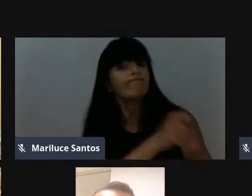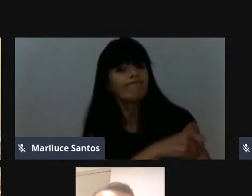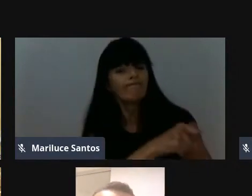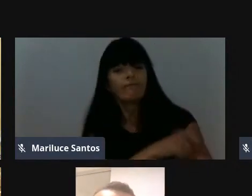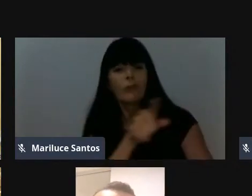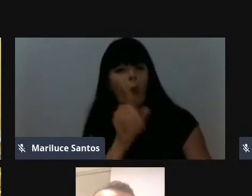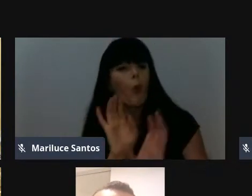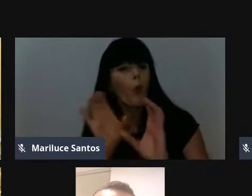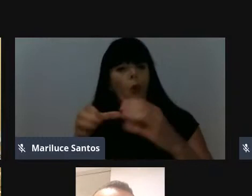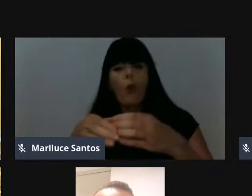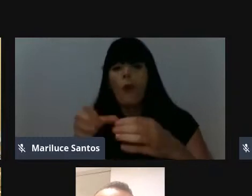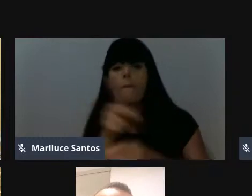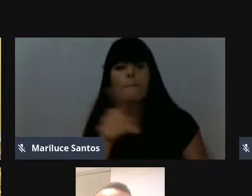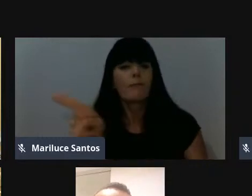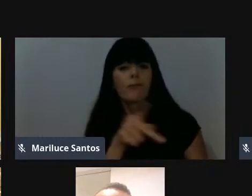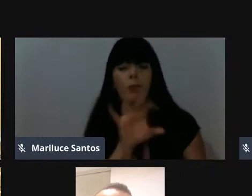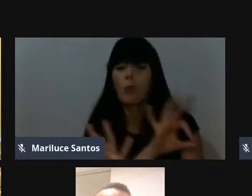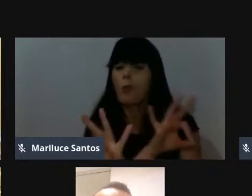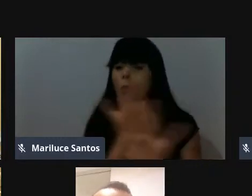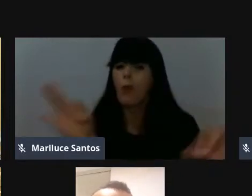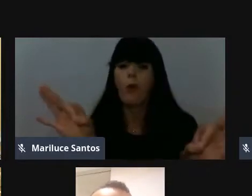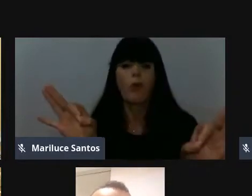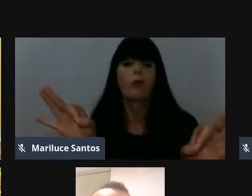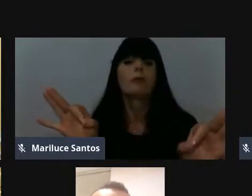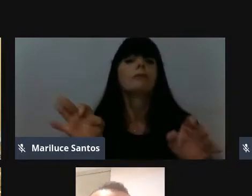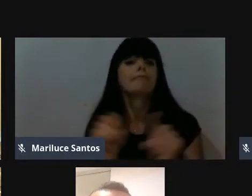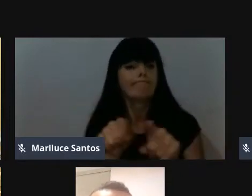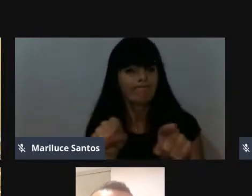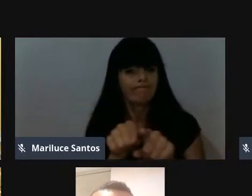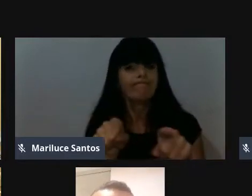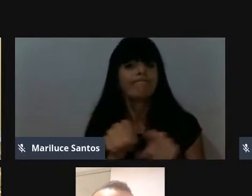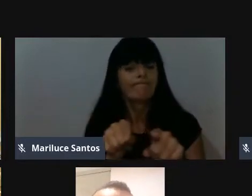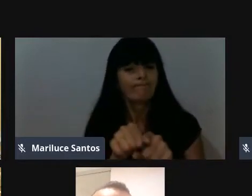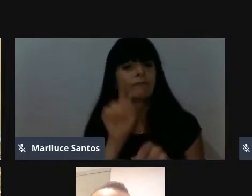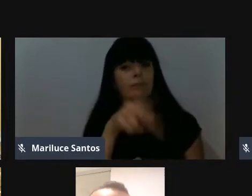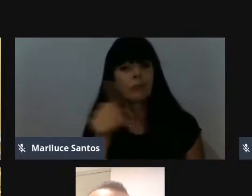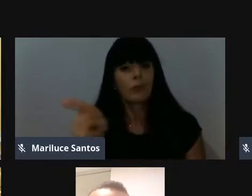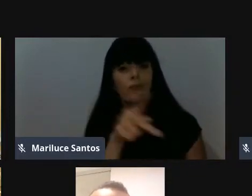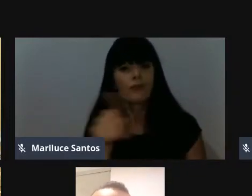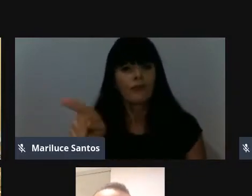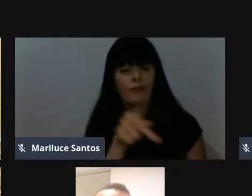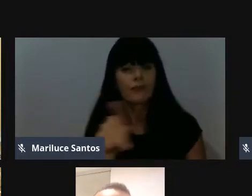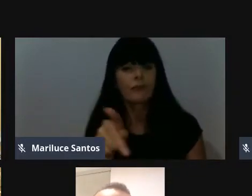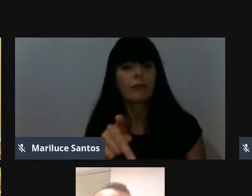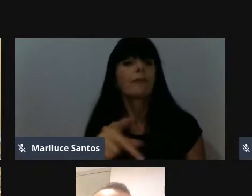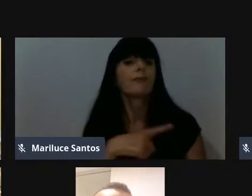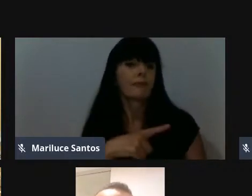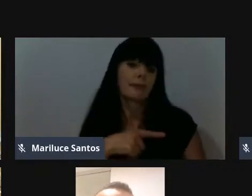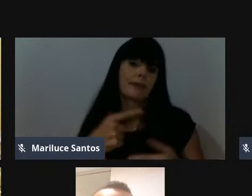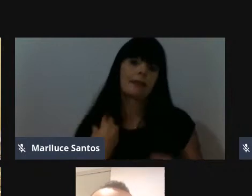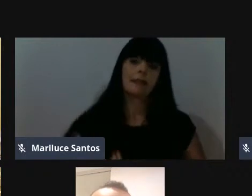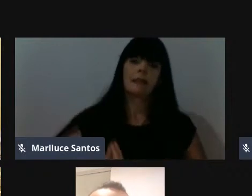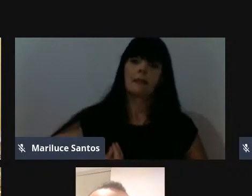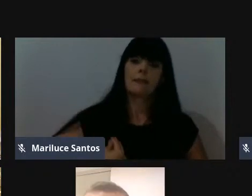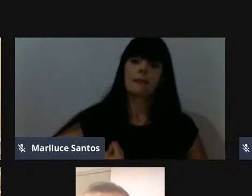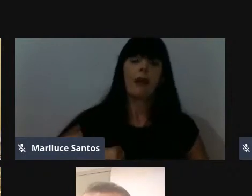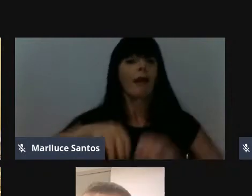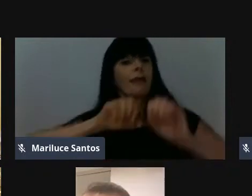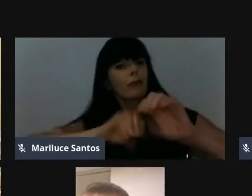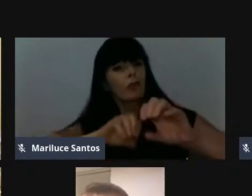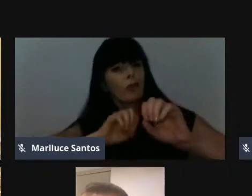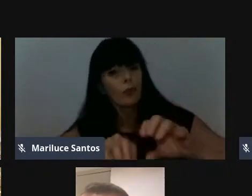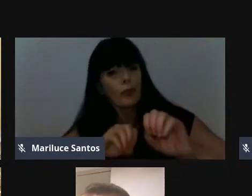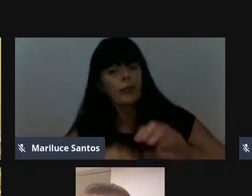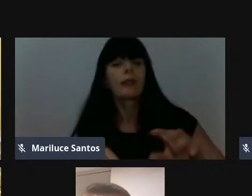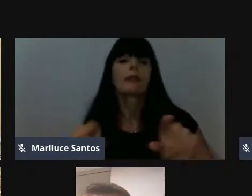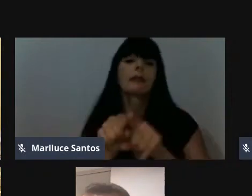professores, assim, excelentes, né, então, deem valor nesses professores que estão dispostos a, né, a educar, a ensinar,